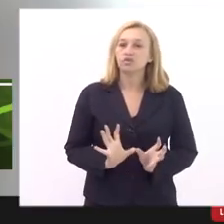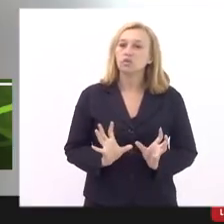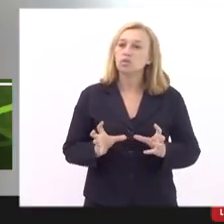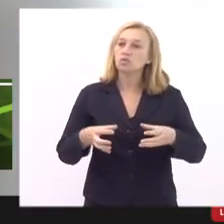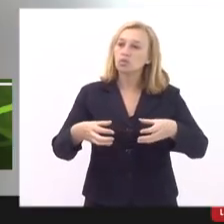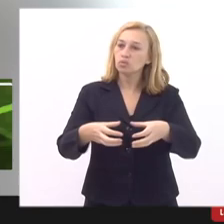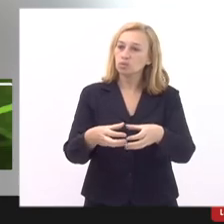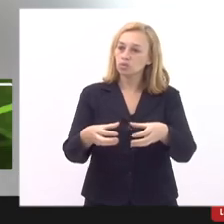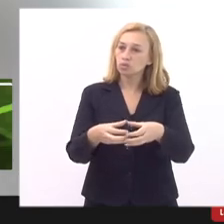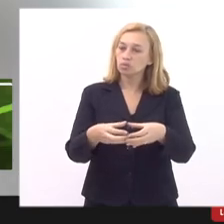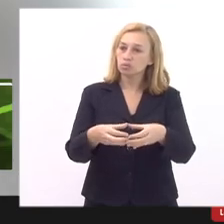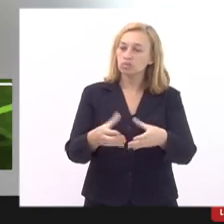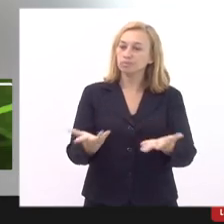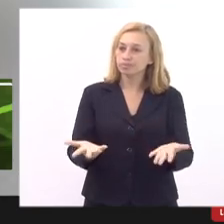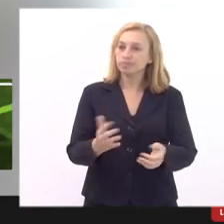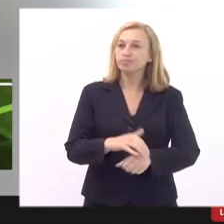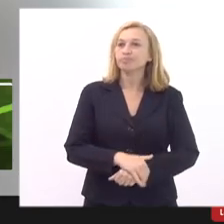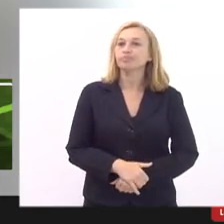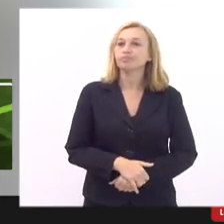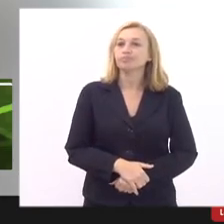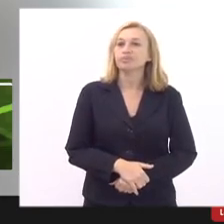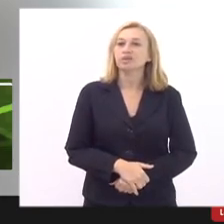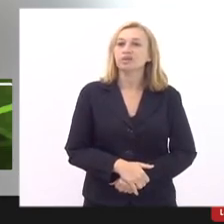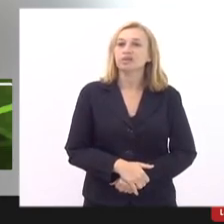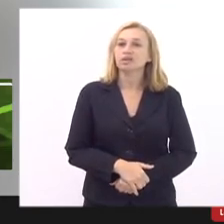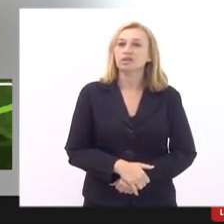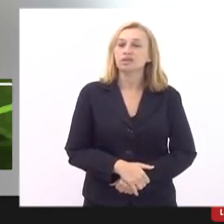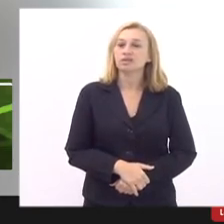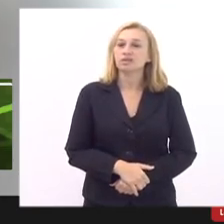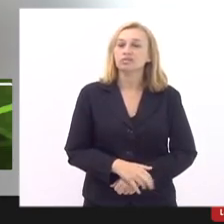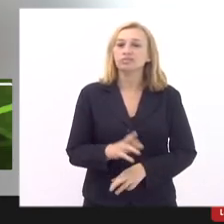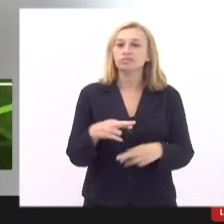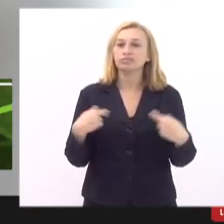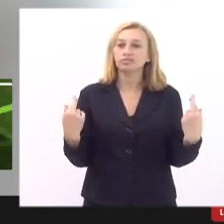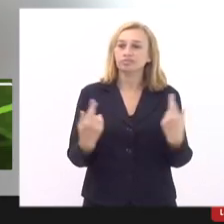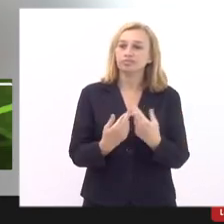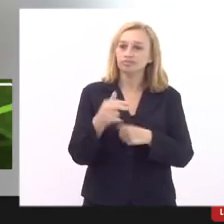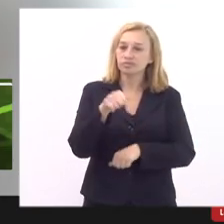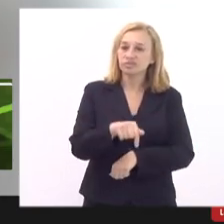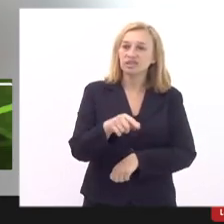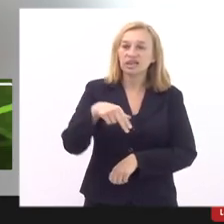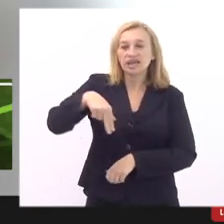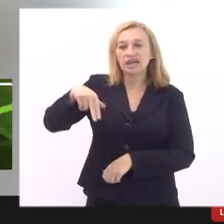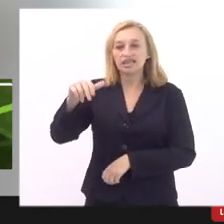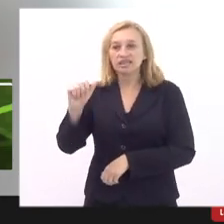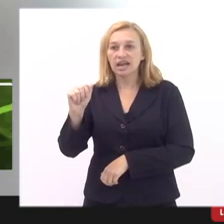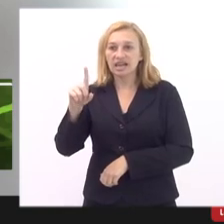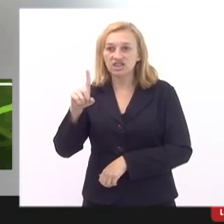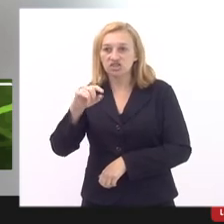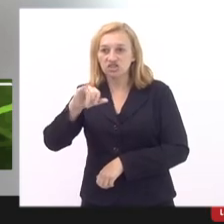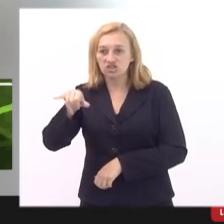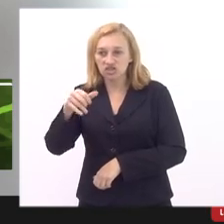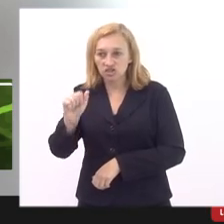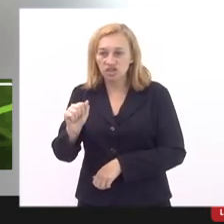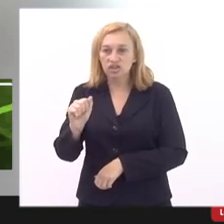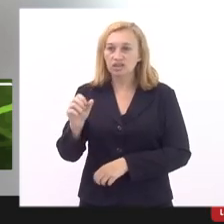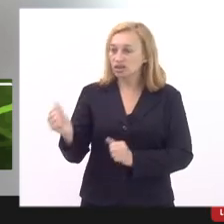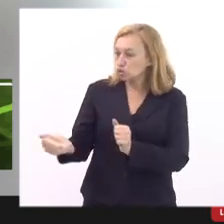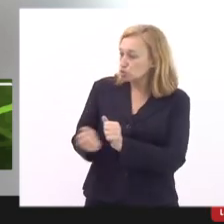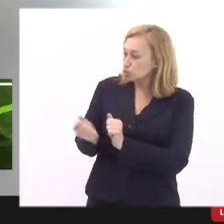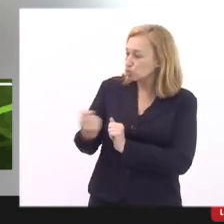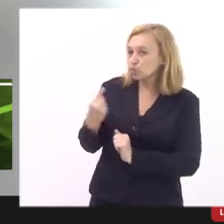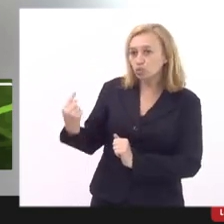comissão e também aqui presentes na audiência a Nádia que também está conosco